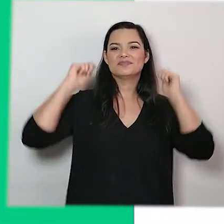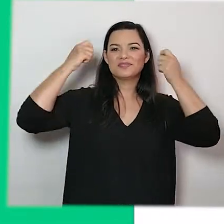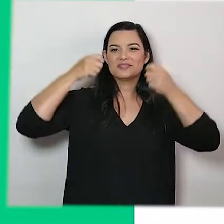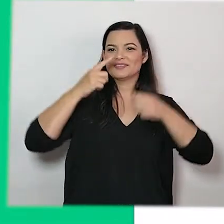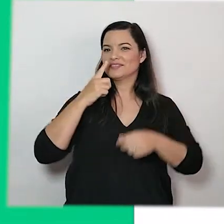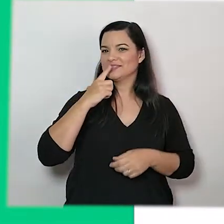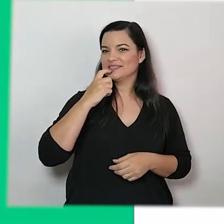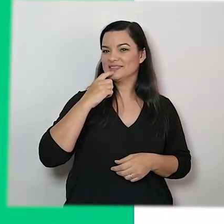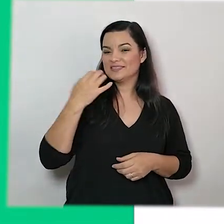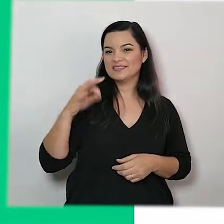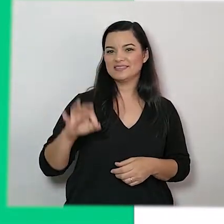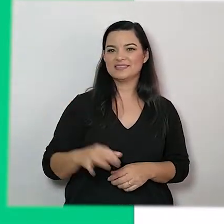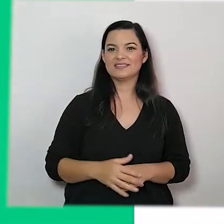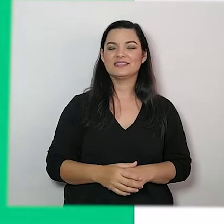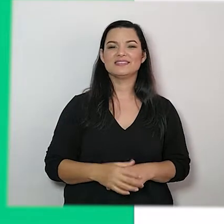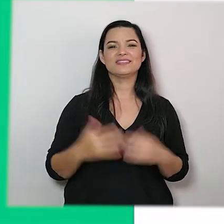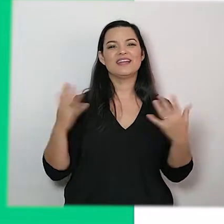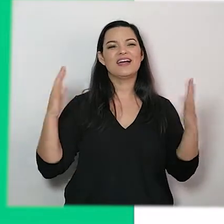Vermelho.